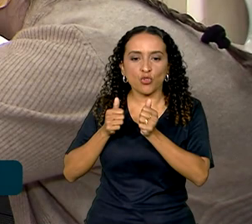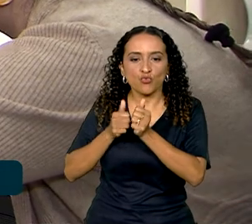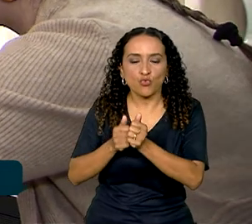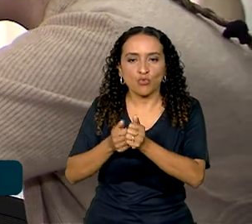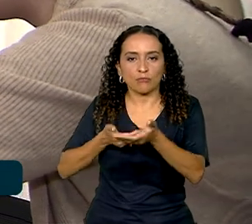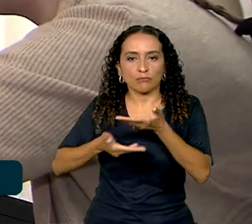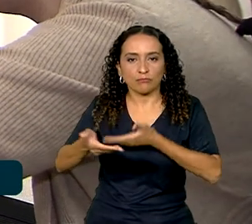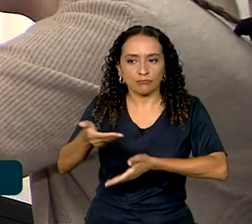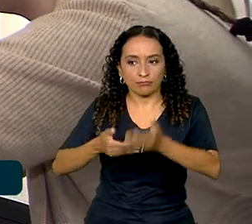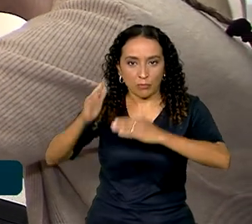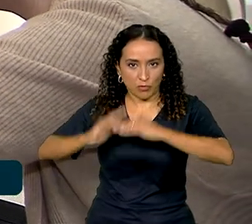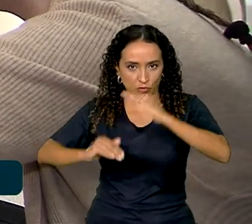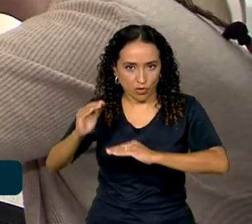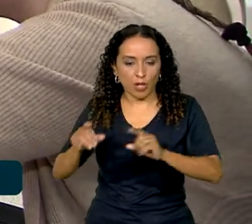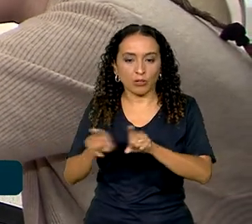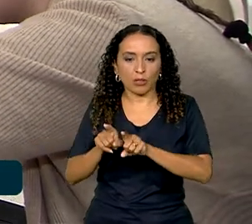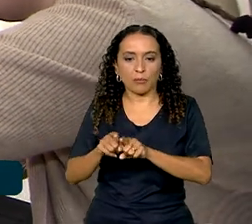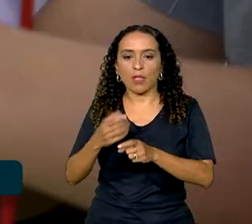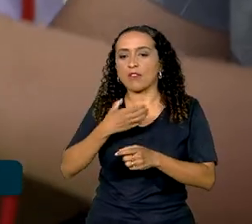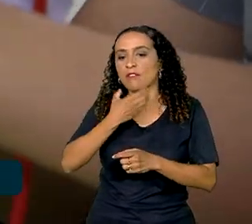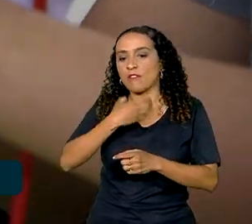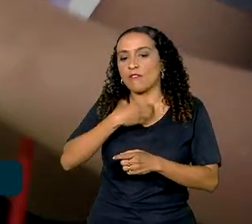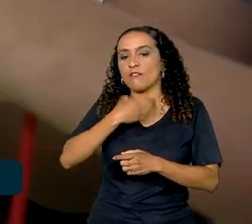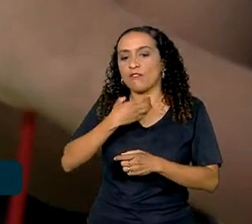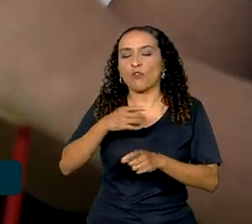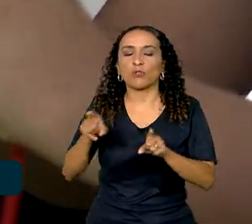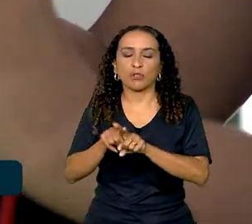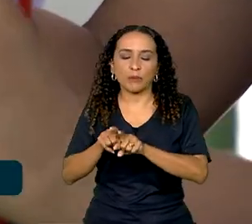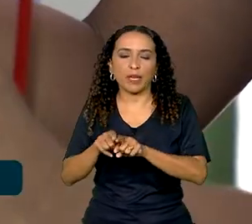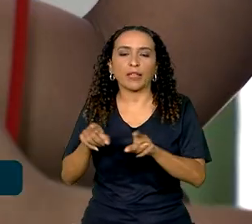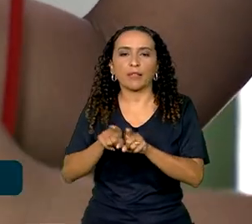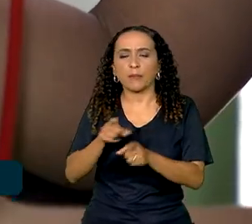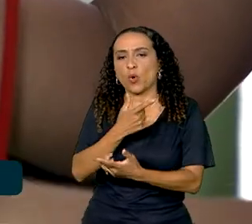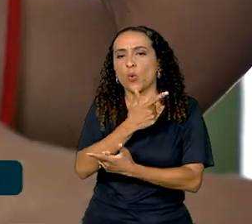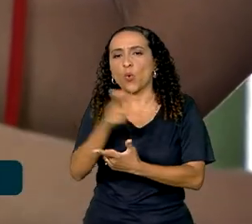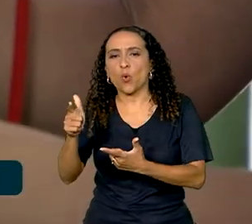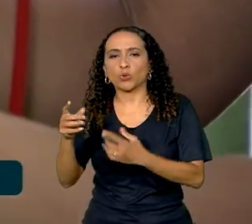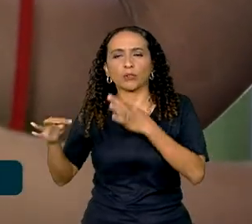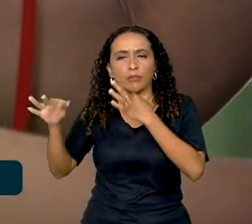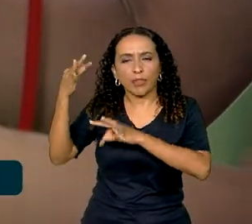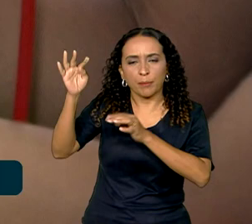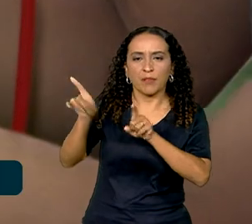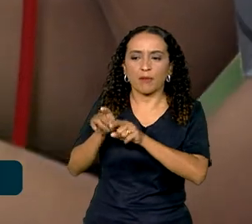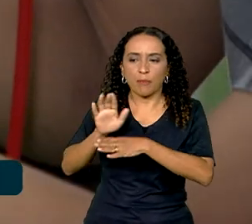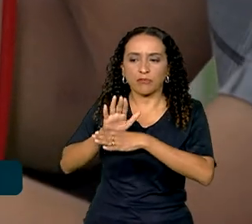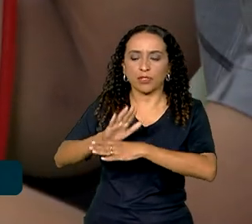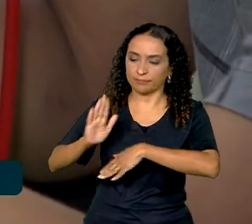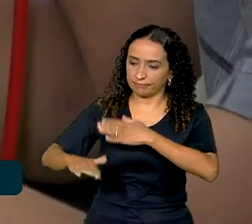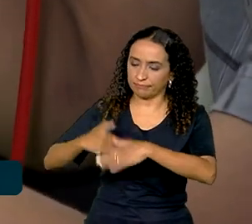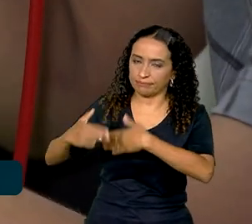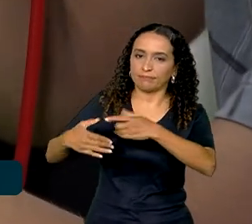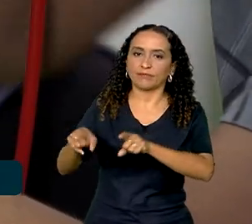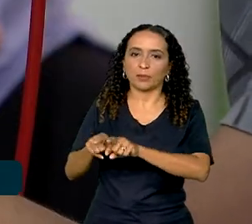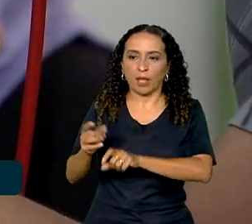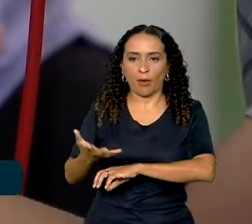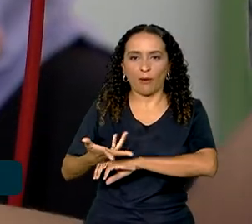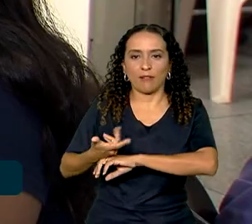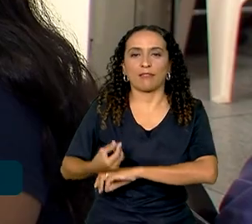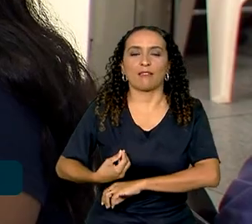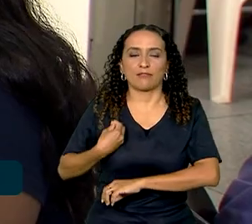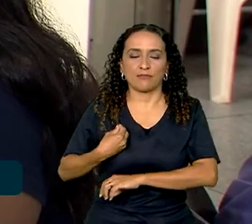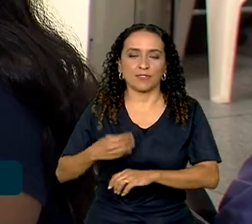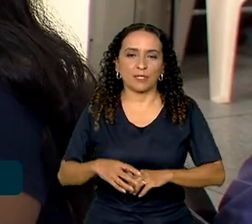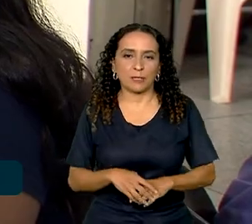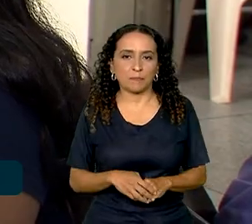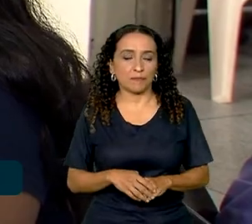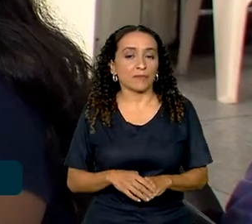assistente social e uma fonoaudióloga. Faz também outras terapias para ajudar no desenvolvimento e na qualidade de vida.